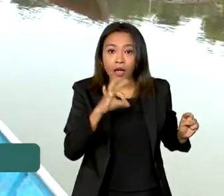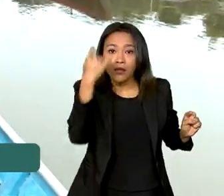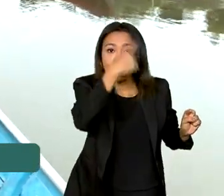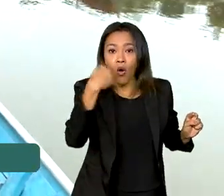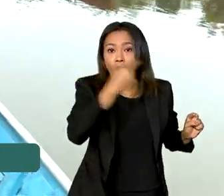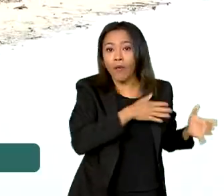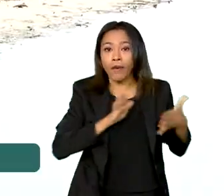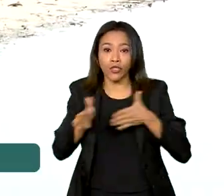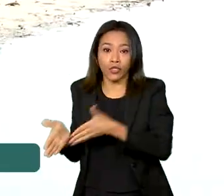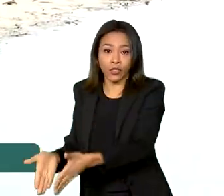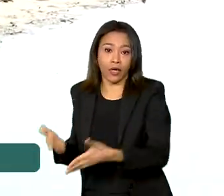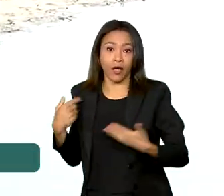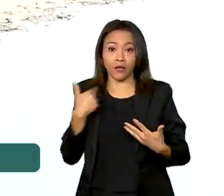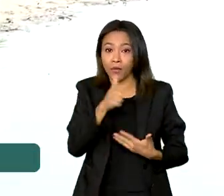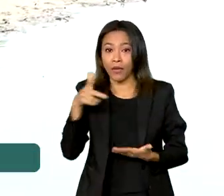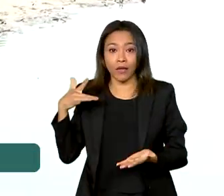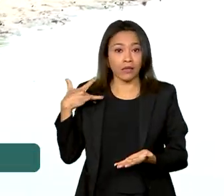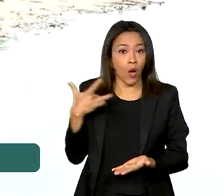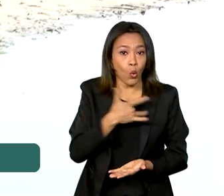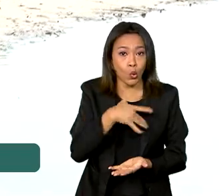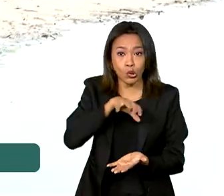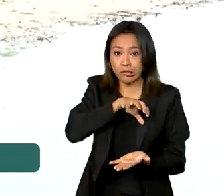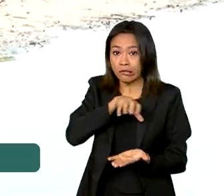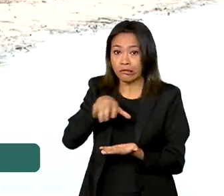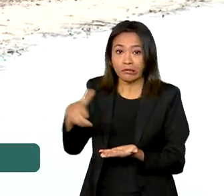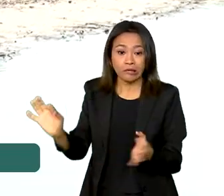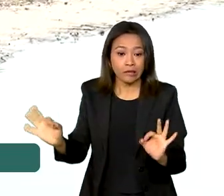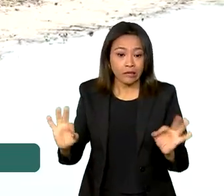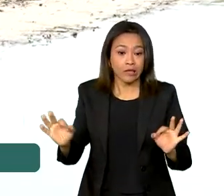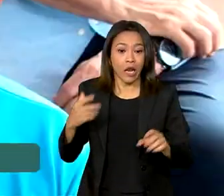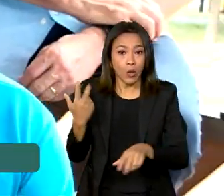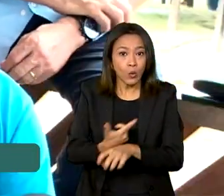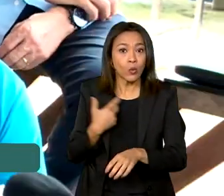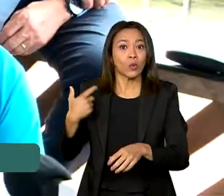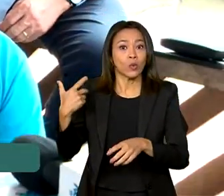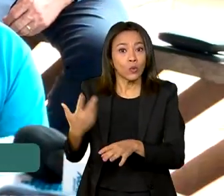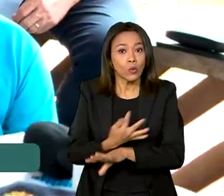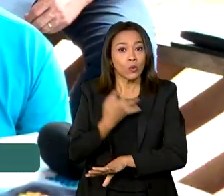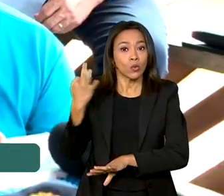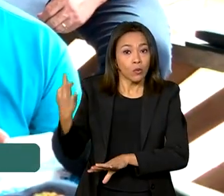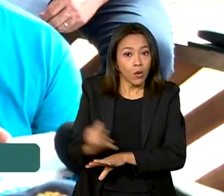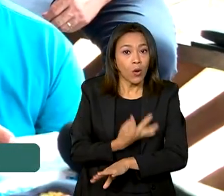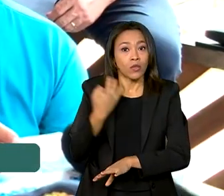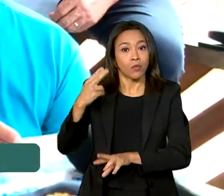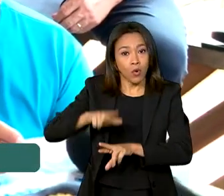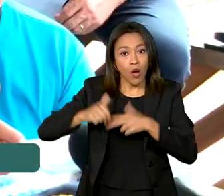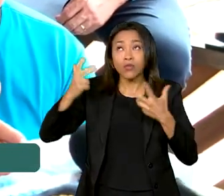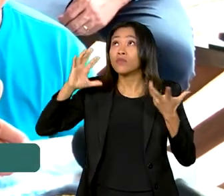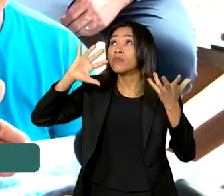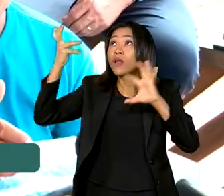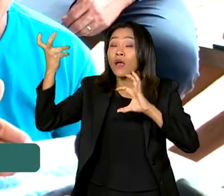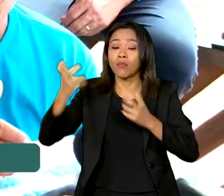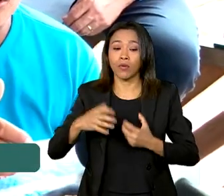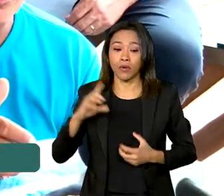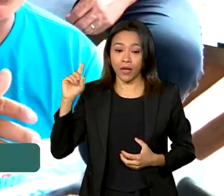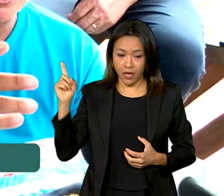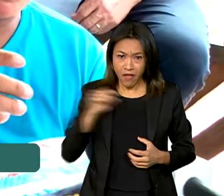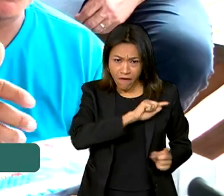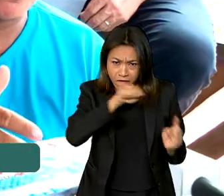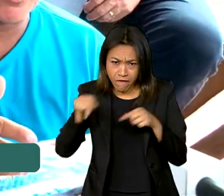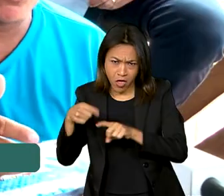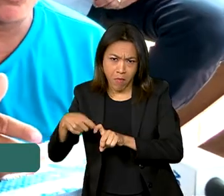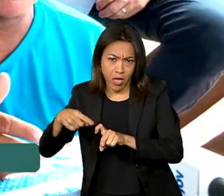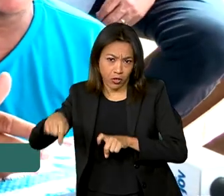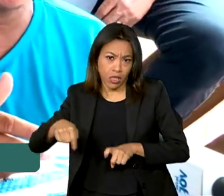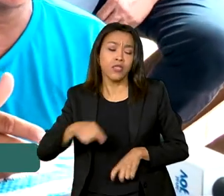básicos de saúde, a comunidade luta para sobreviver ao clima extremo. Vem médico aqui? Vem médico no começo do